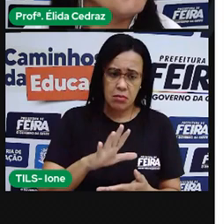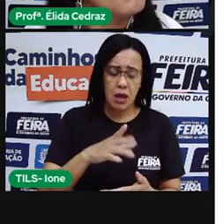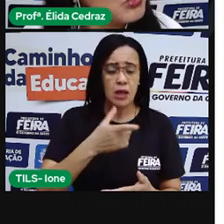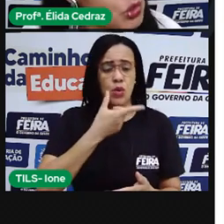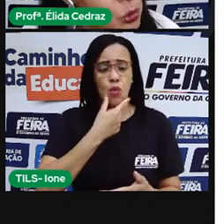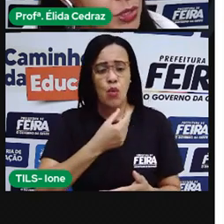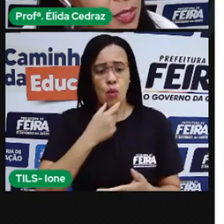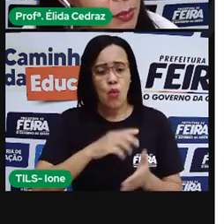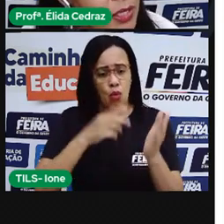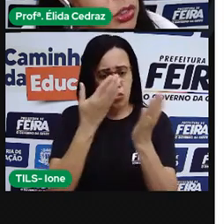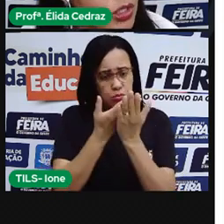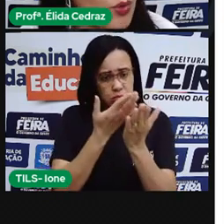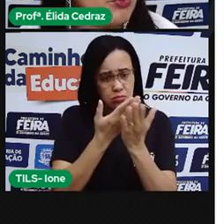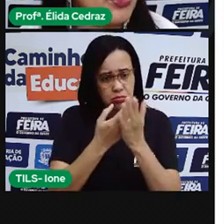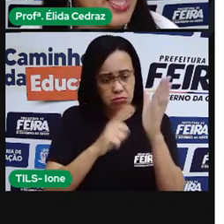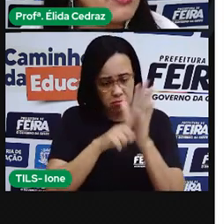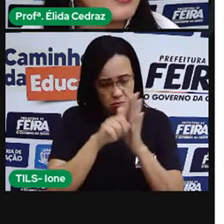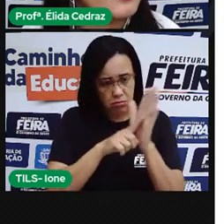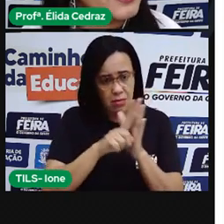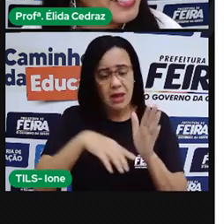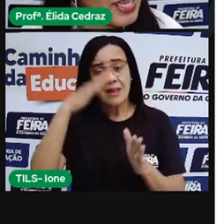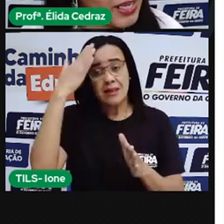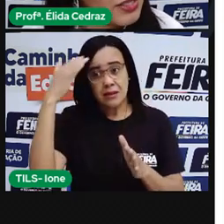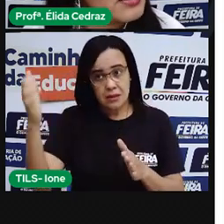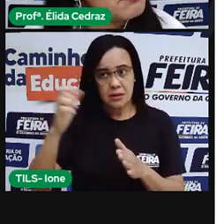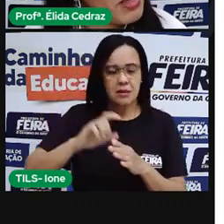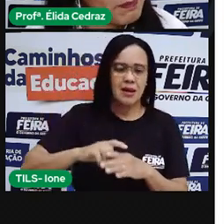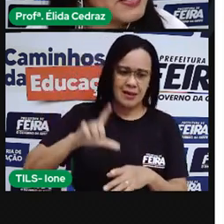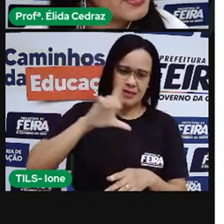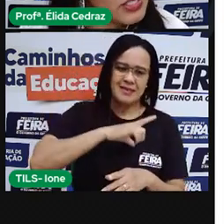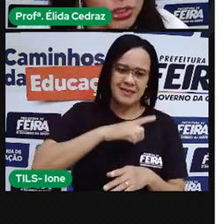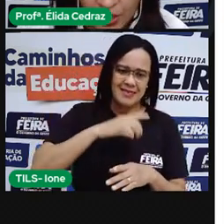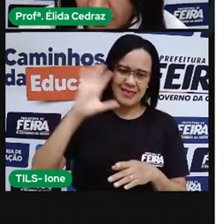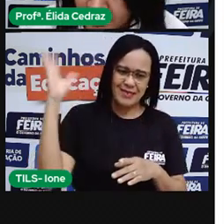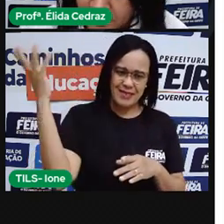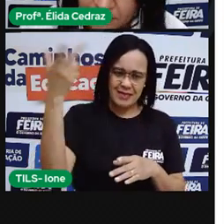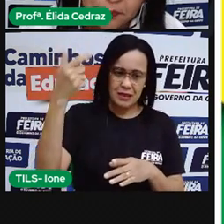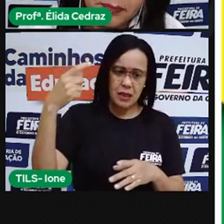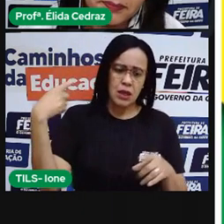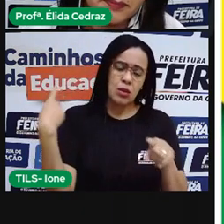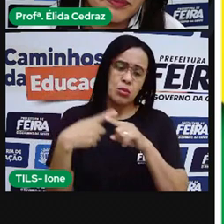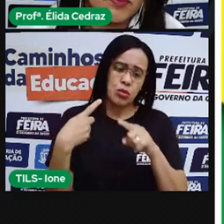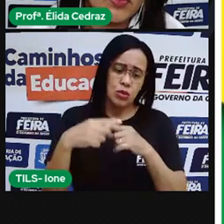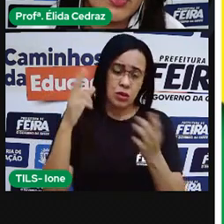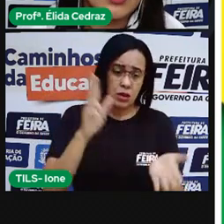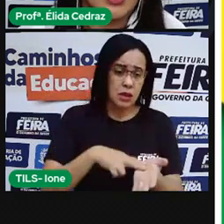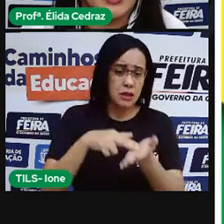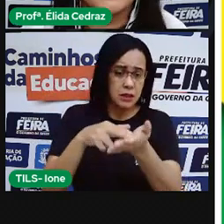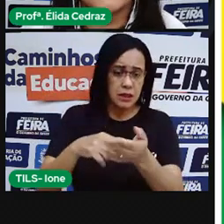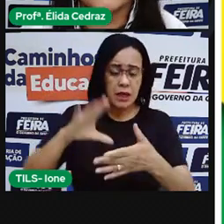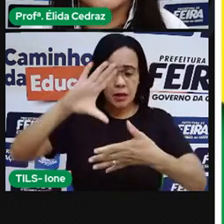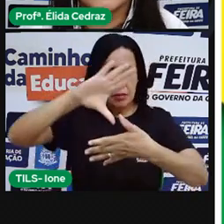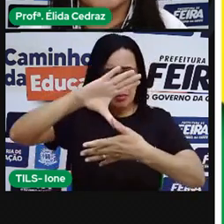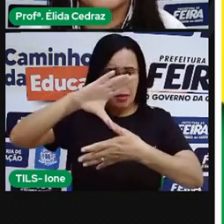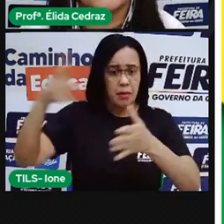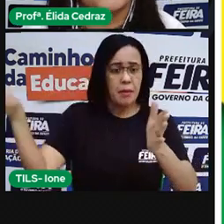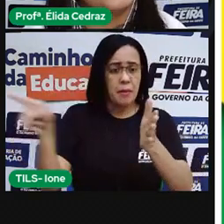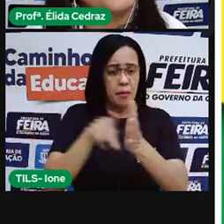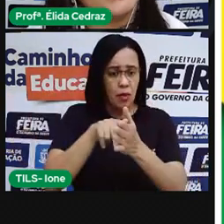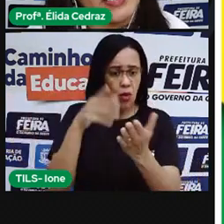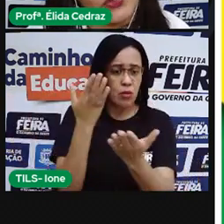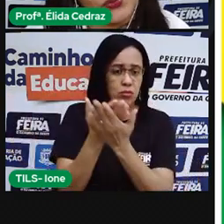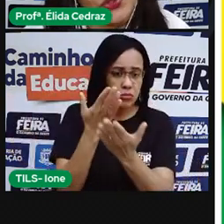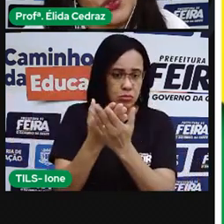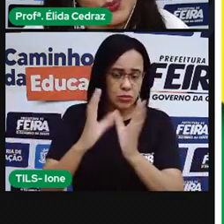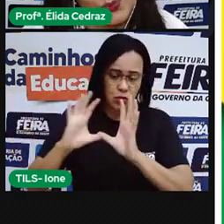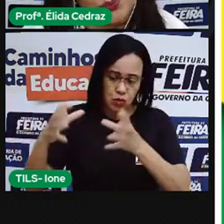lá, justamente por causa das cartas e mapas celestiais. Aqui nós temos o